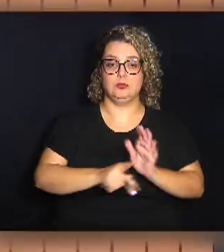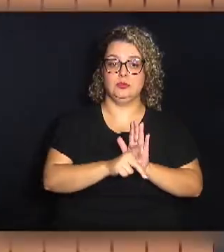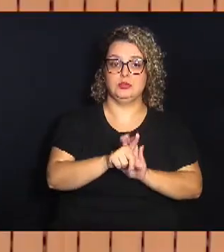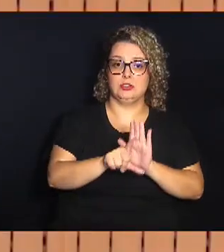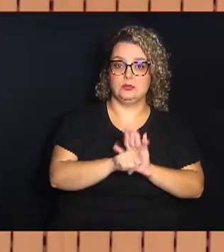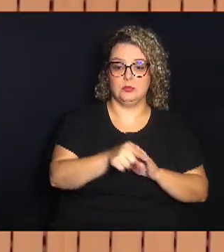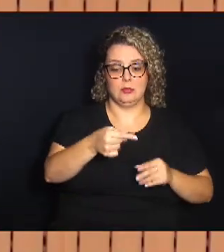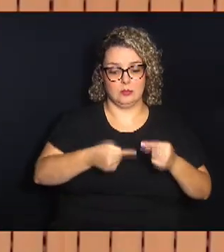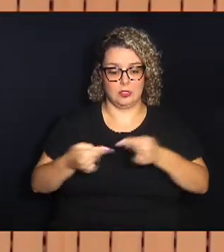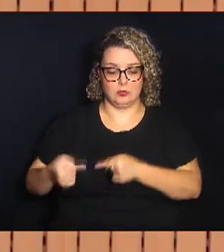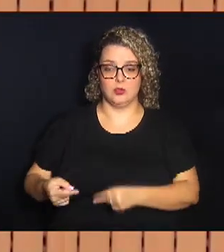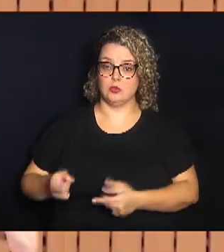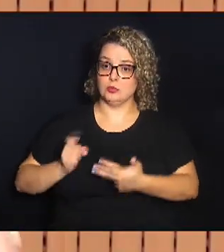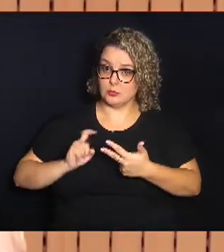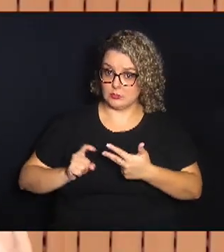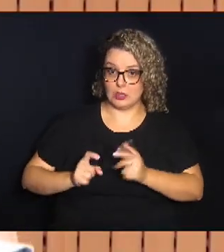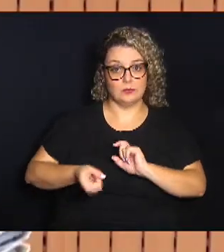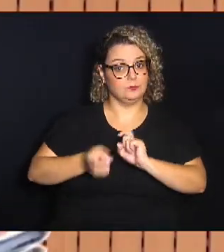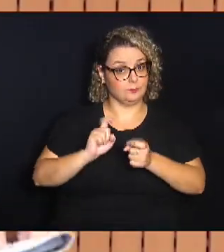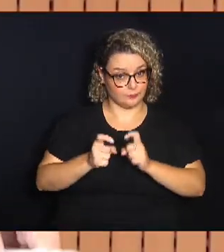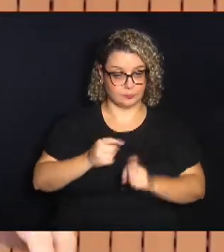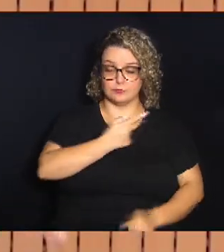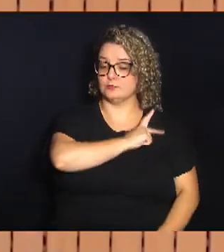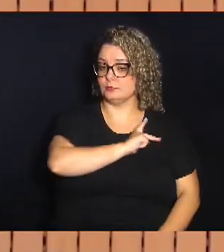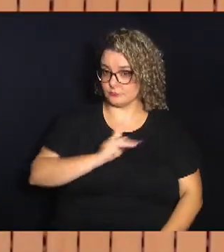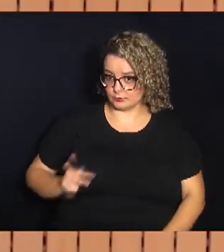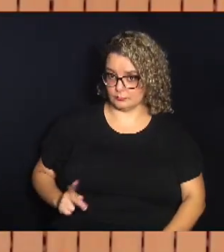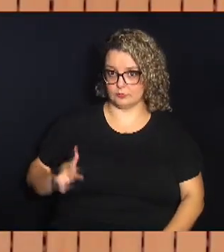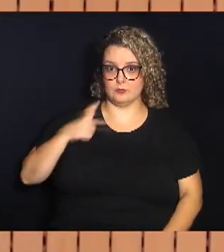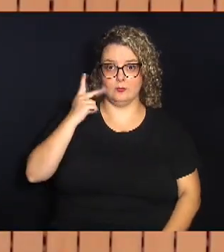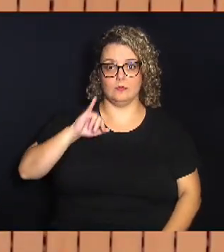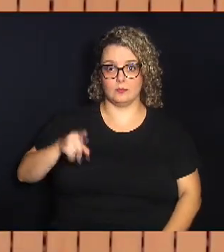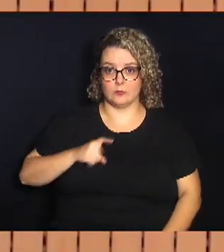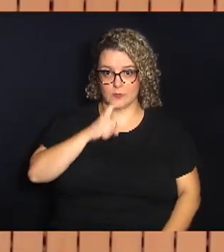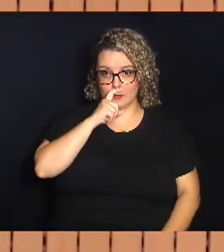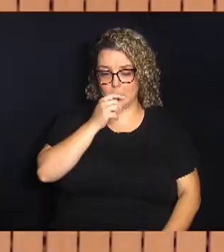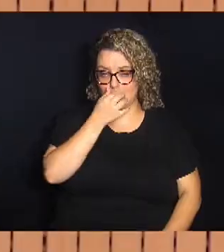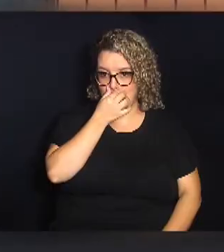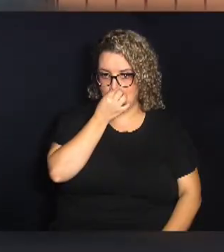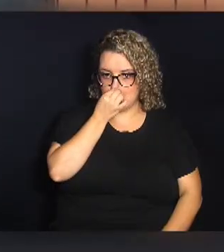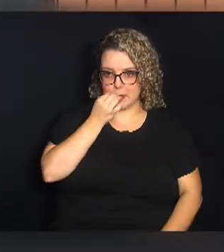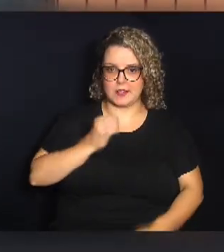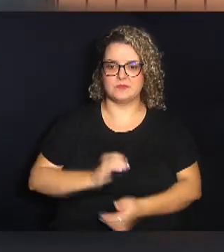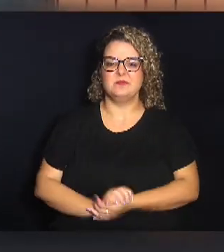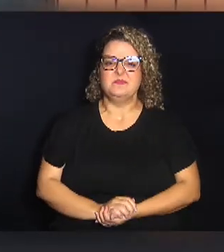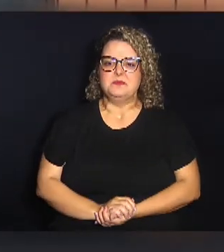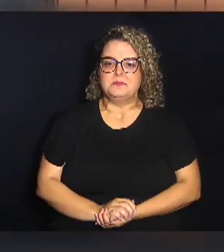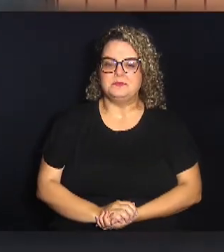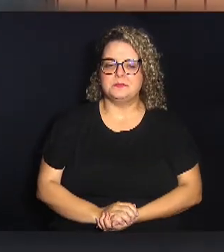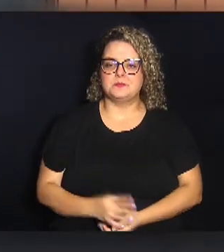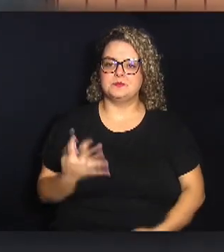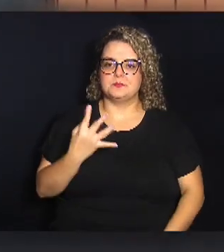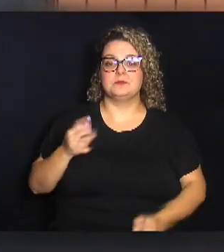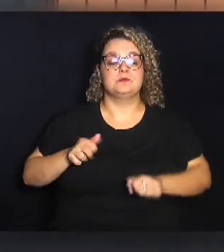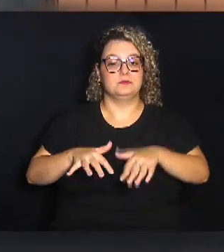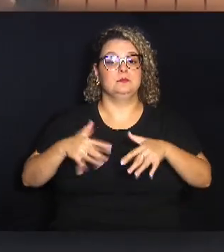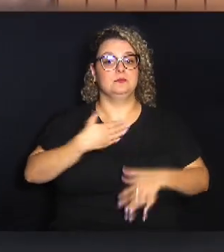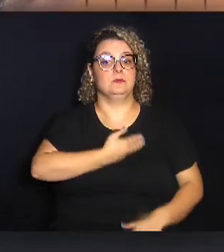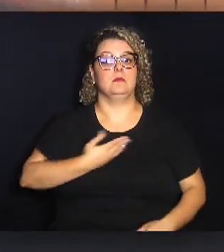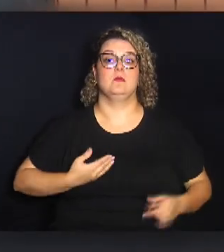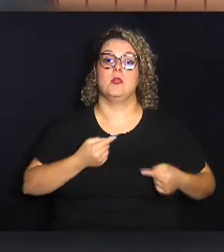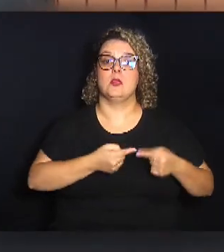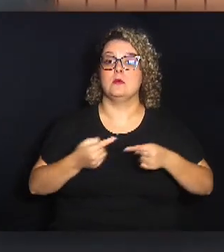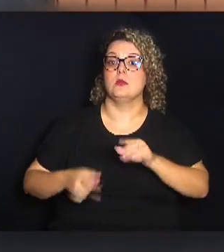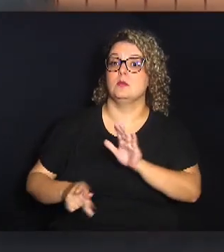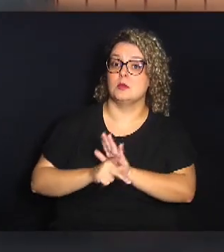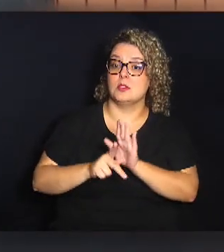Executivo. As reuniões foram presididas pelo vereador Jorge Schneider. A quarta audiência pública debateu sobre o